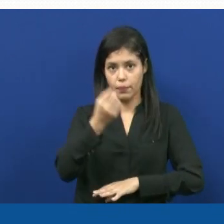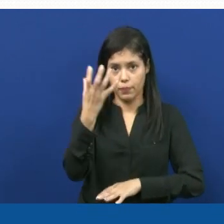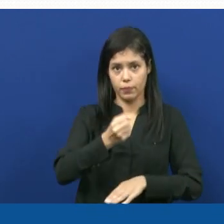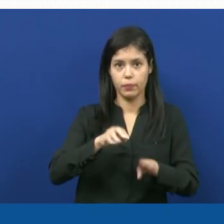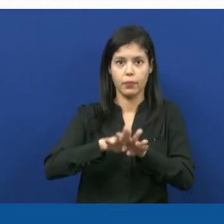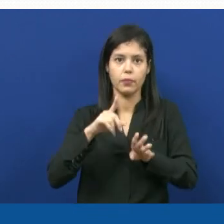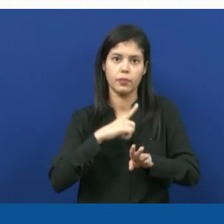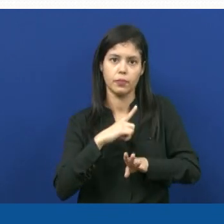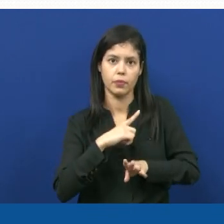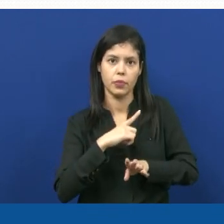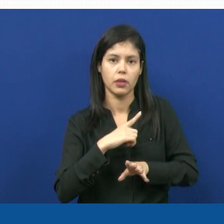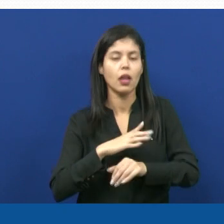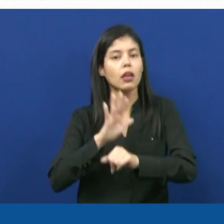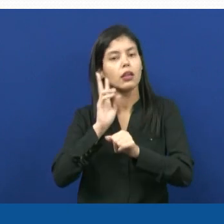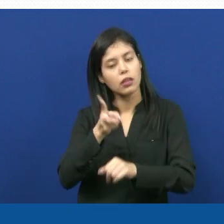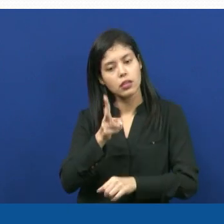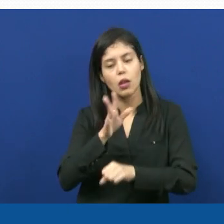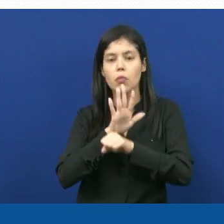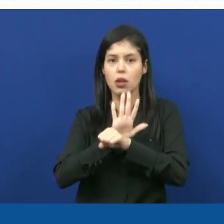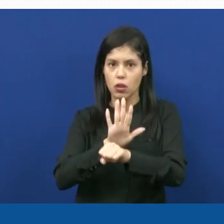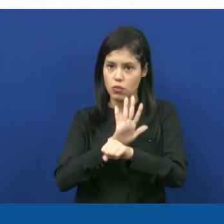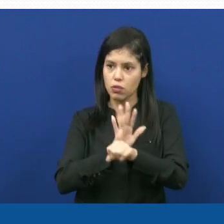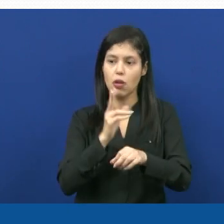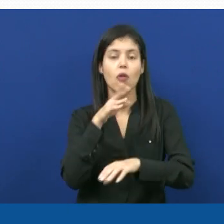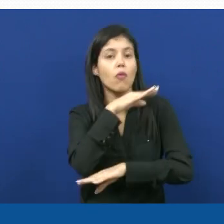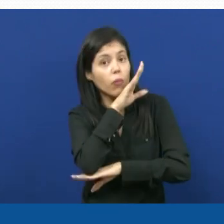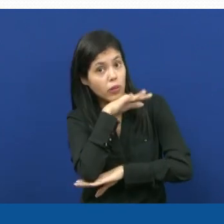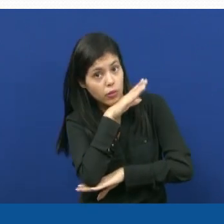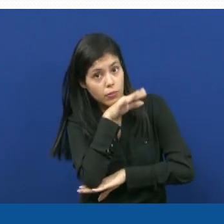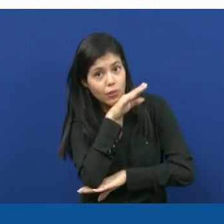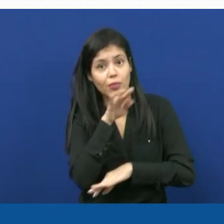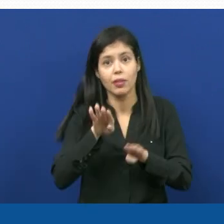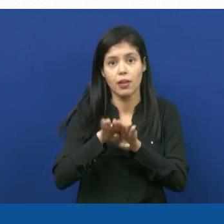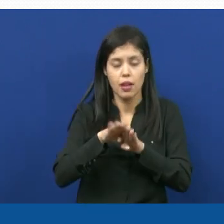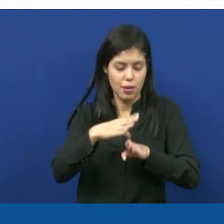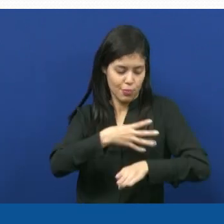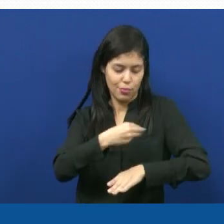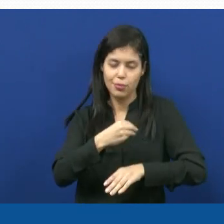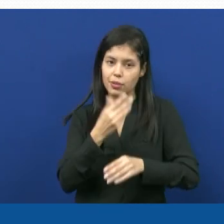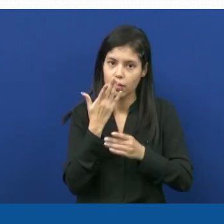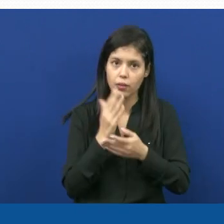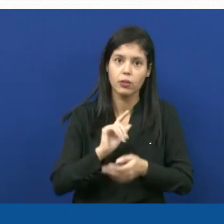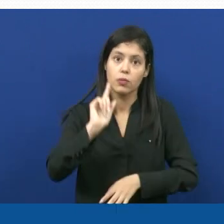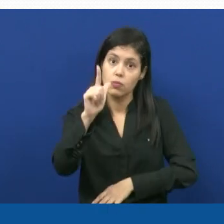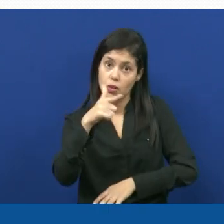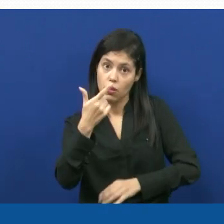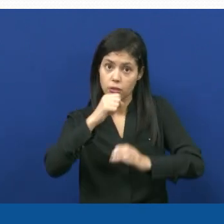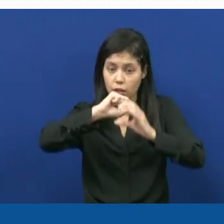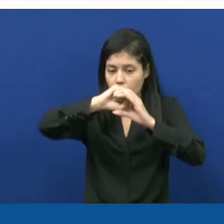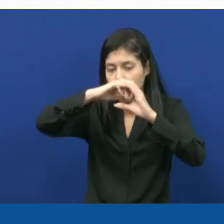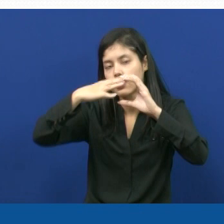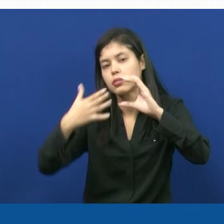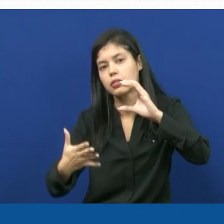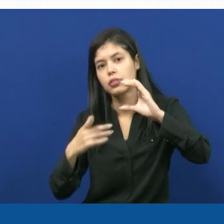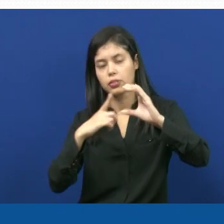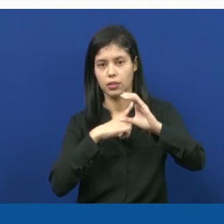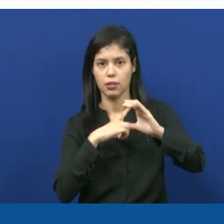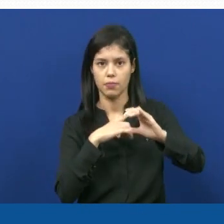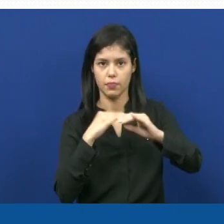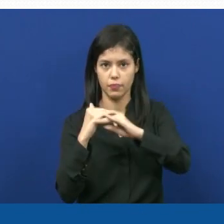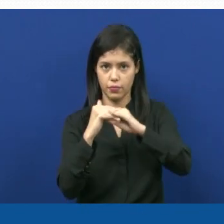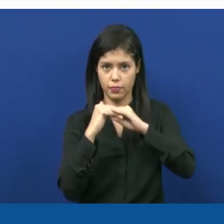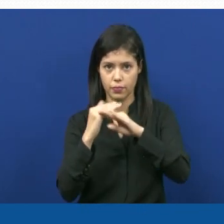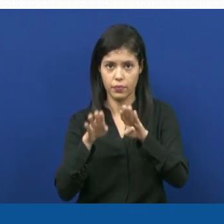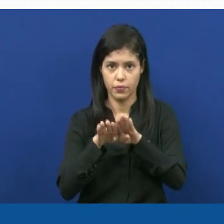consequentemente irá amamentar aquele filhote. Uma outra característica que eles têm em comum é que,